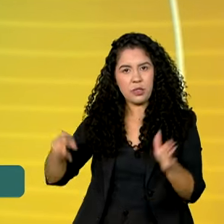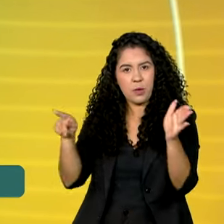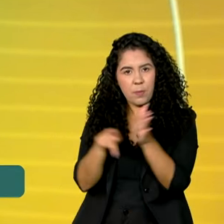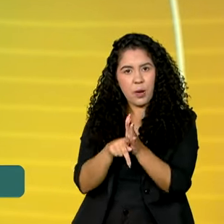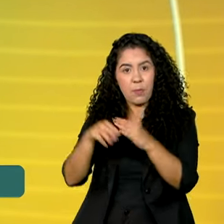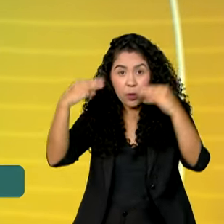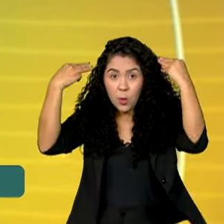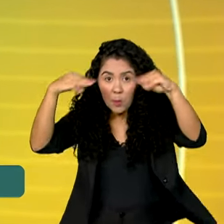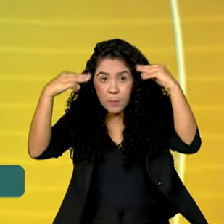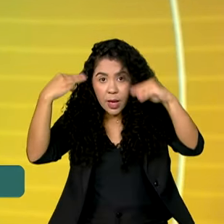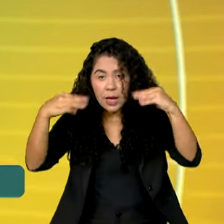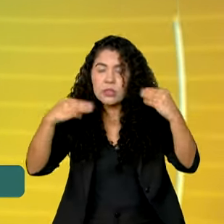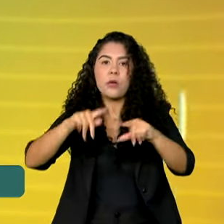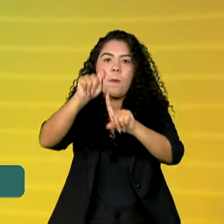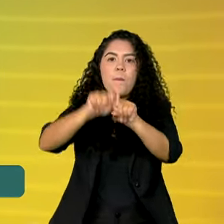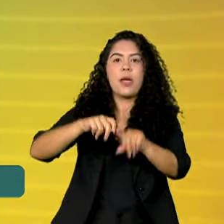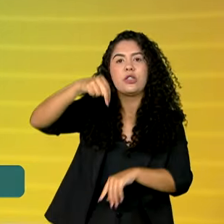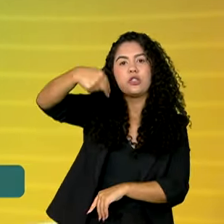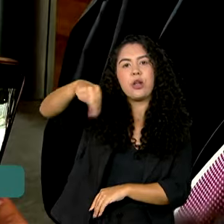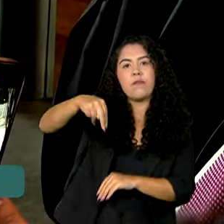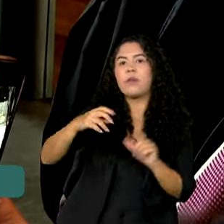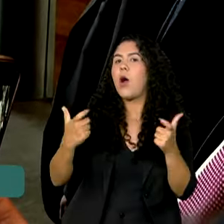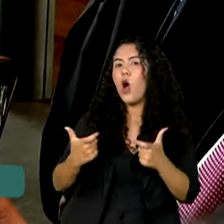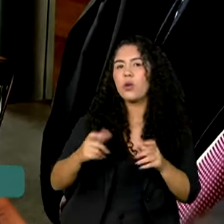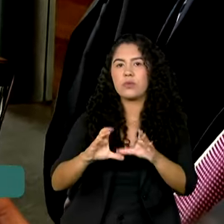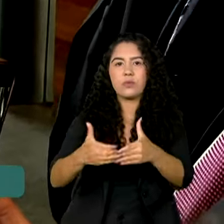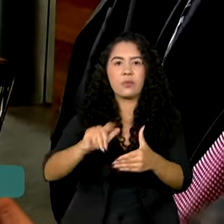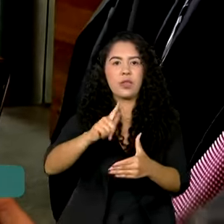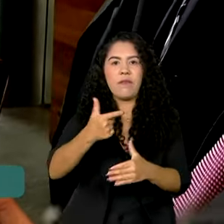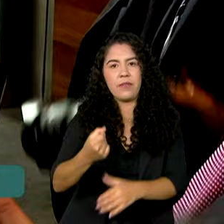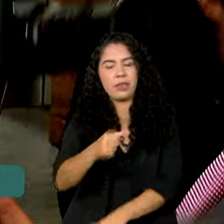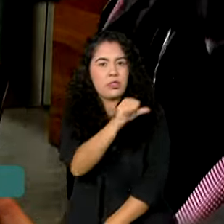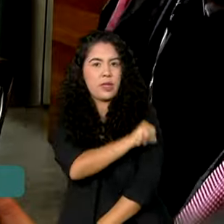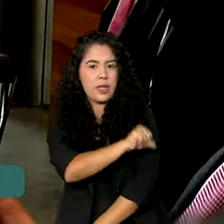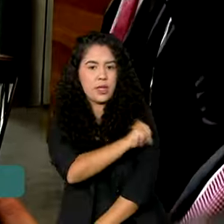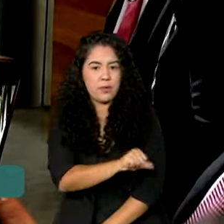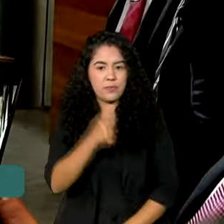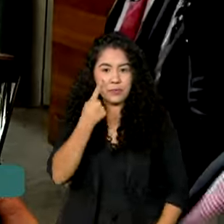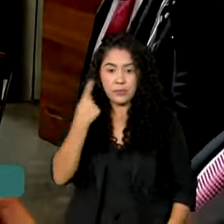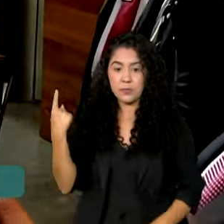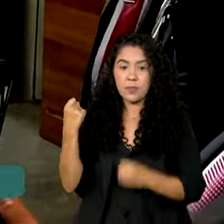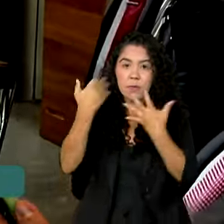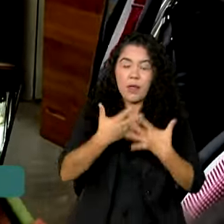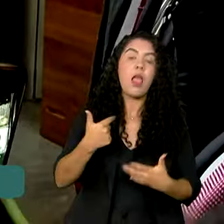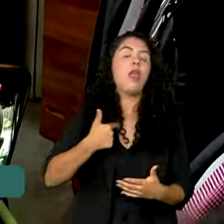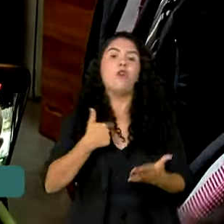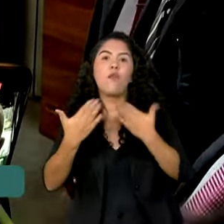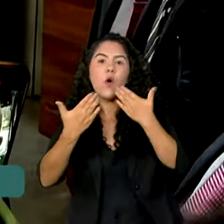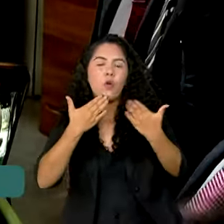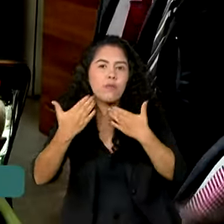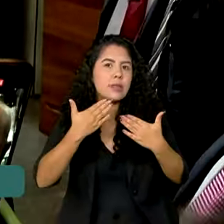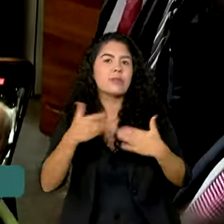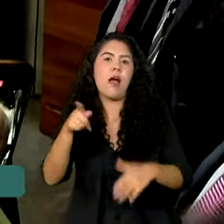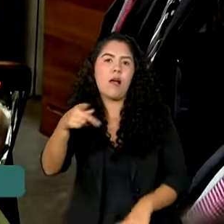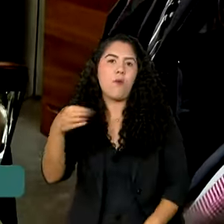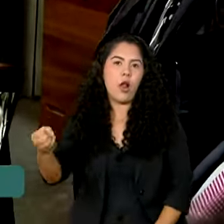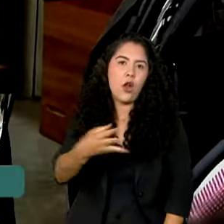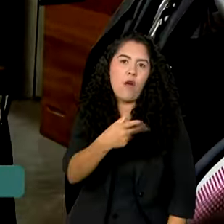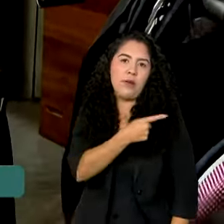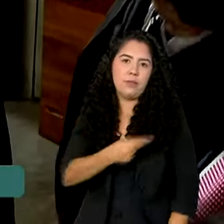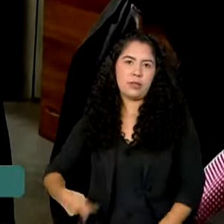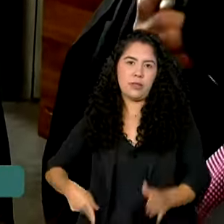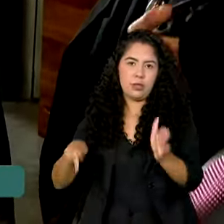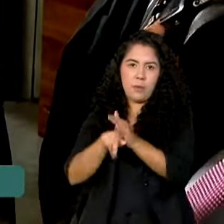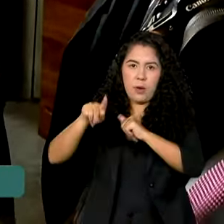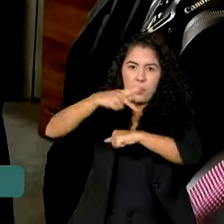novembro do G20, no Rio de Janeiro. Eu vou conversar com a presidenta Cláudia todos os assuntos que for necessário quando